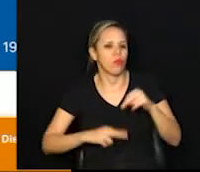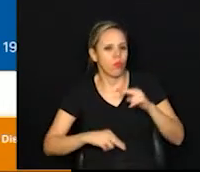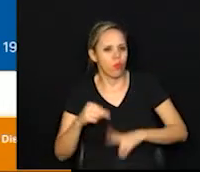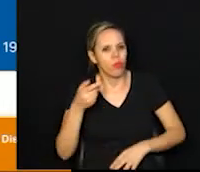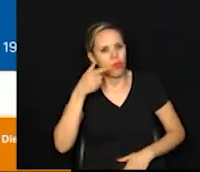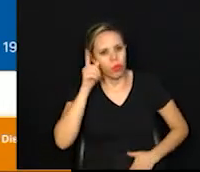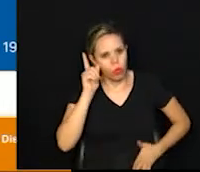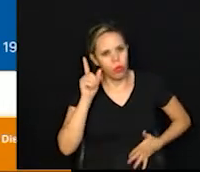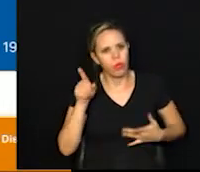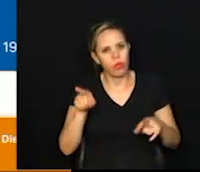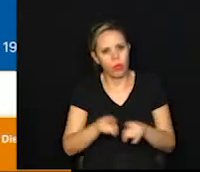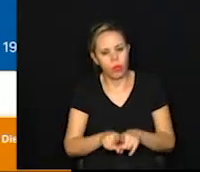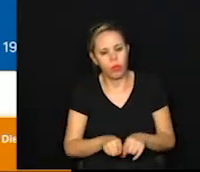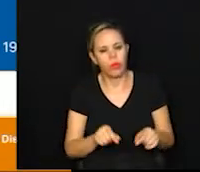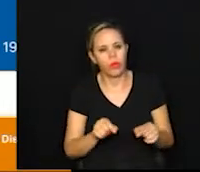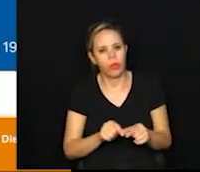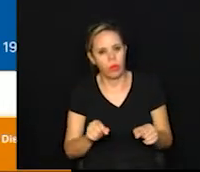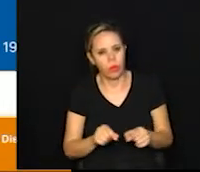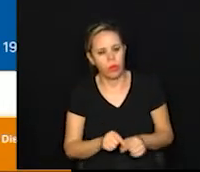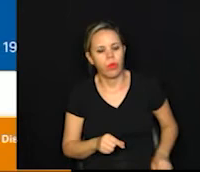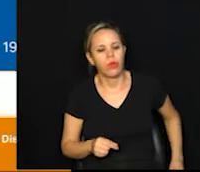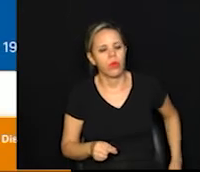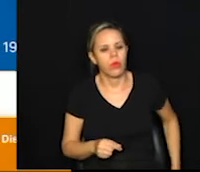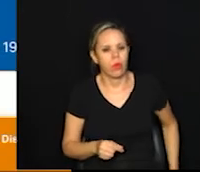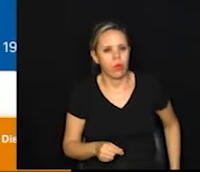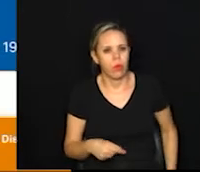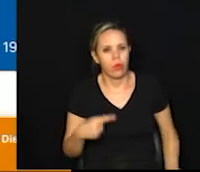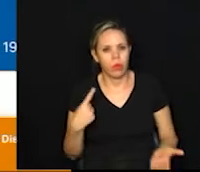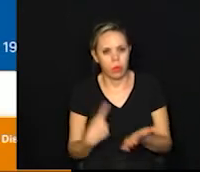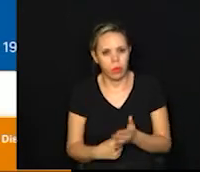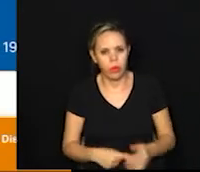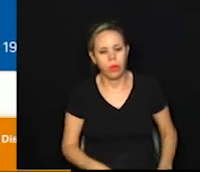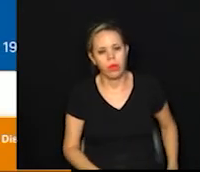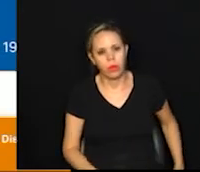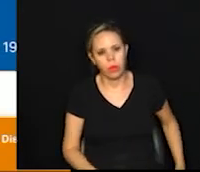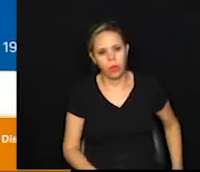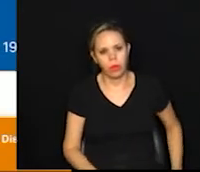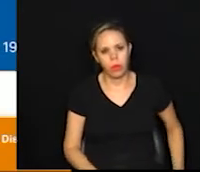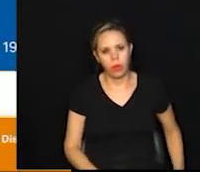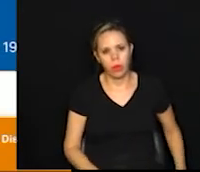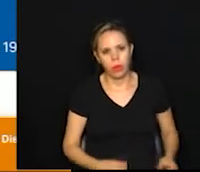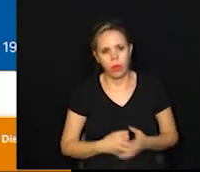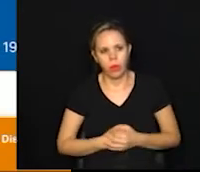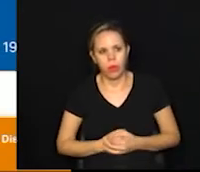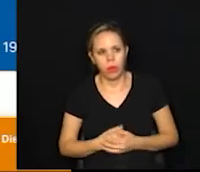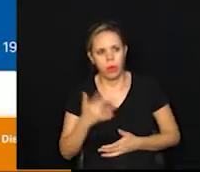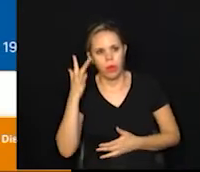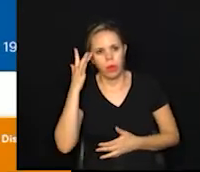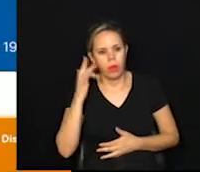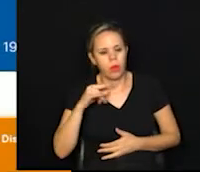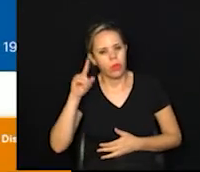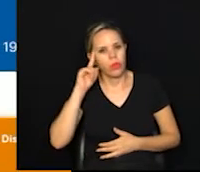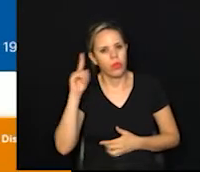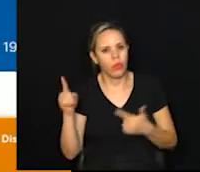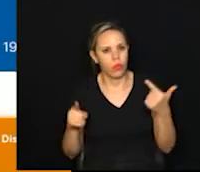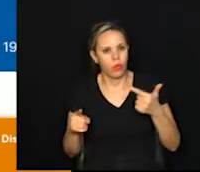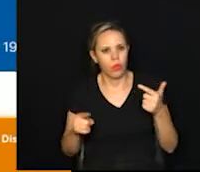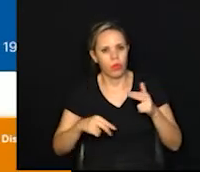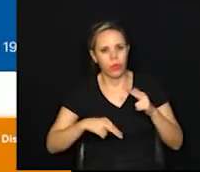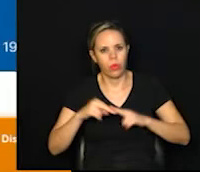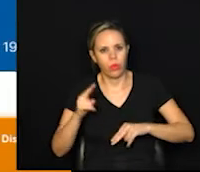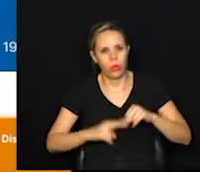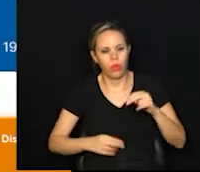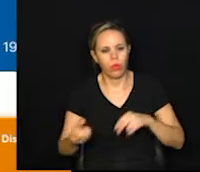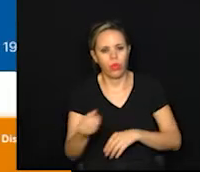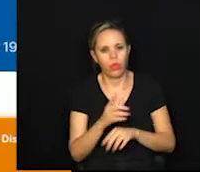as pessoas podem fazer o agendamento. Inclusive, a partir de amanhã, dia 2, tem um